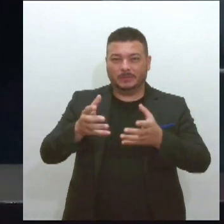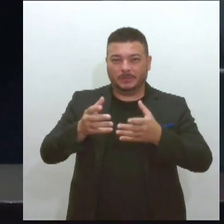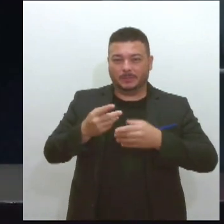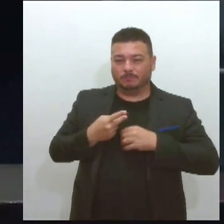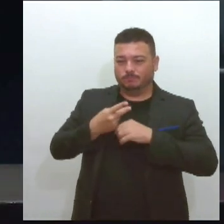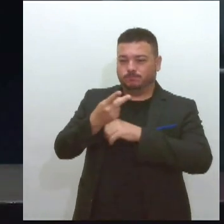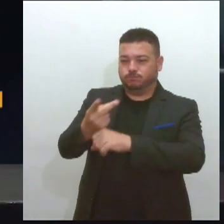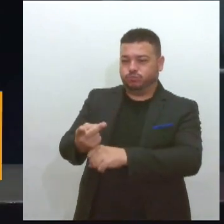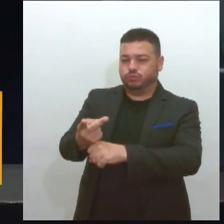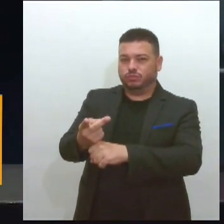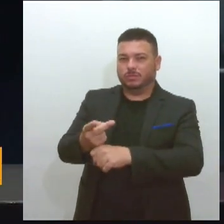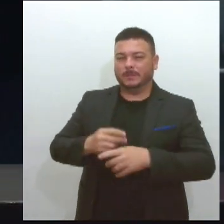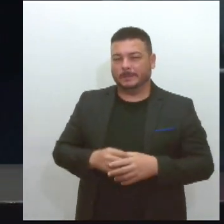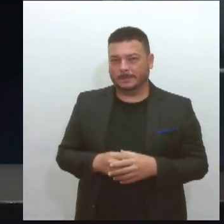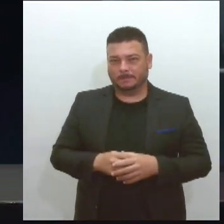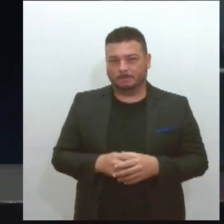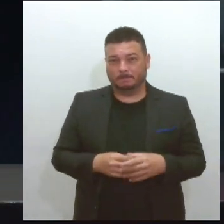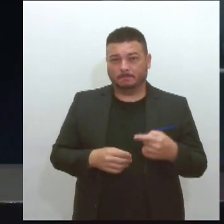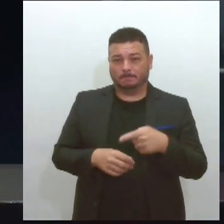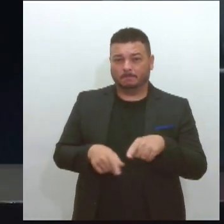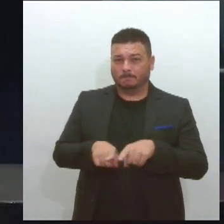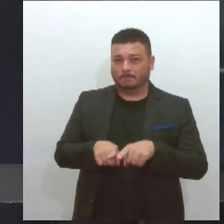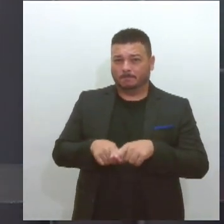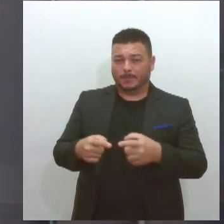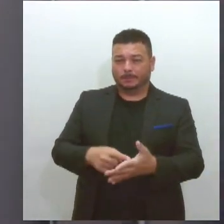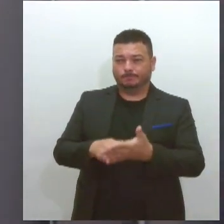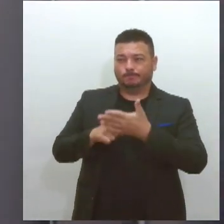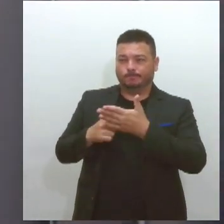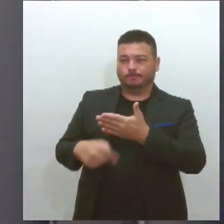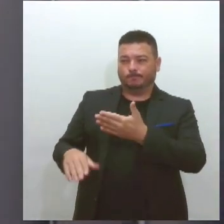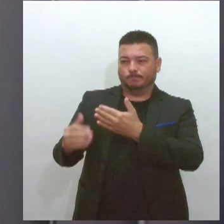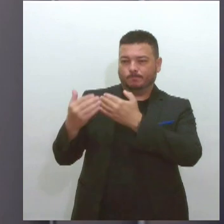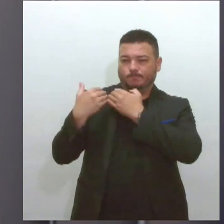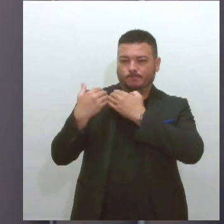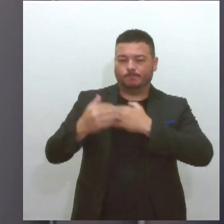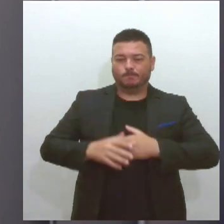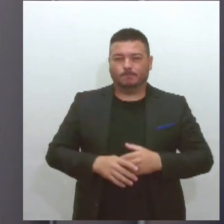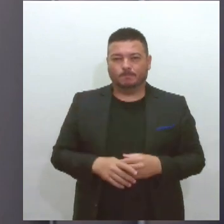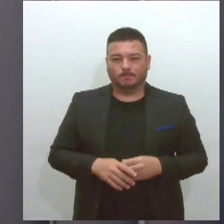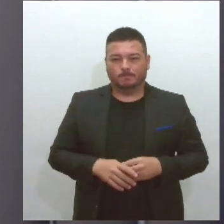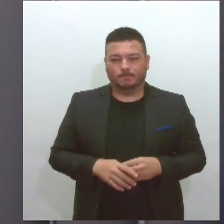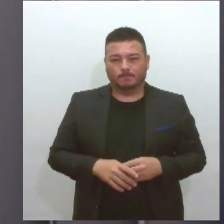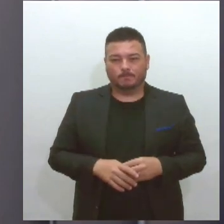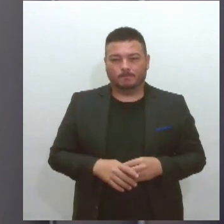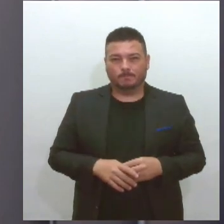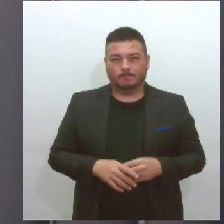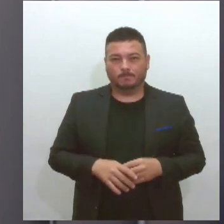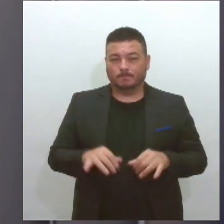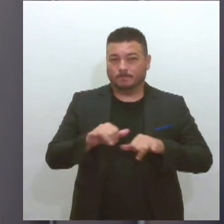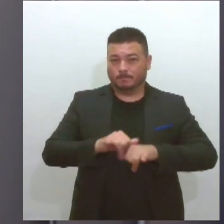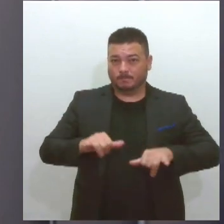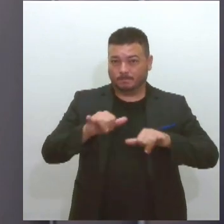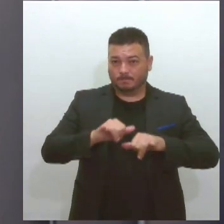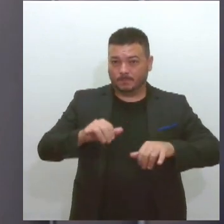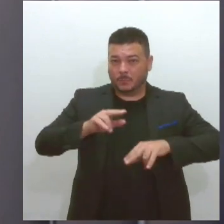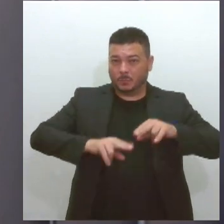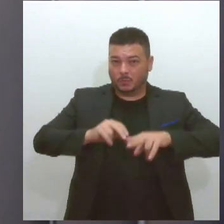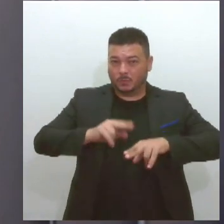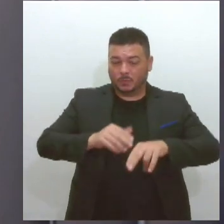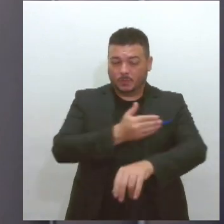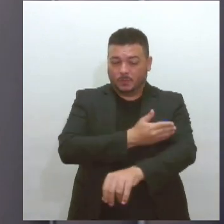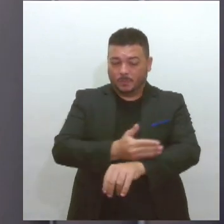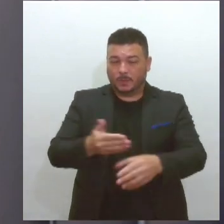sociedade, e isso nos impõe responsabilidade. E olha, a campanha Junho Branco dedica este mês ao